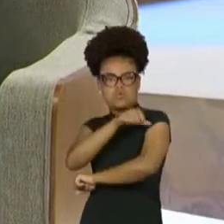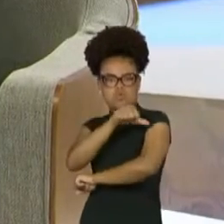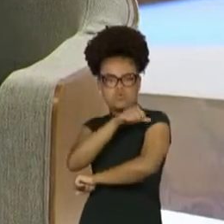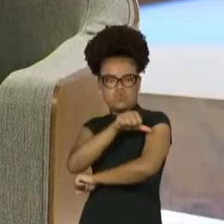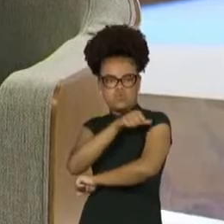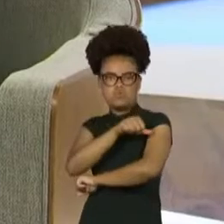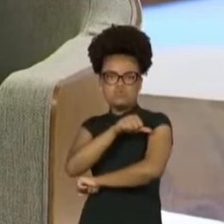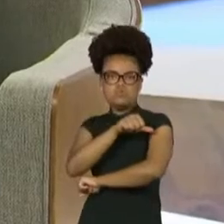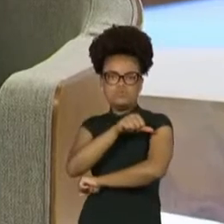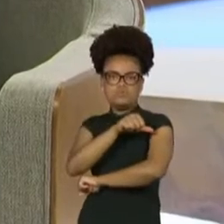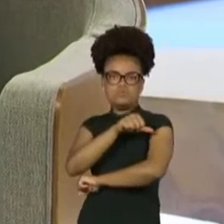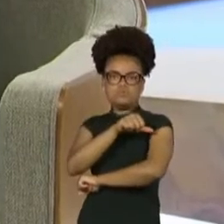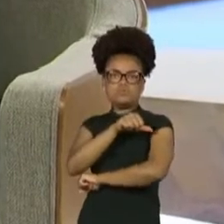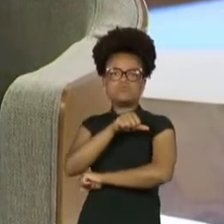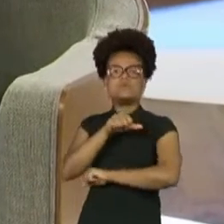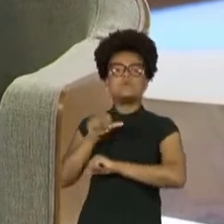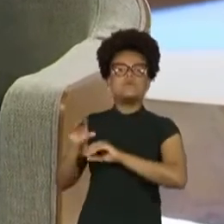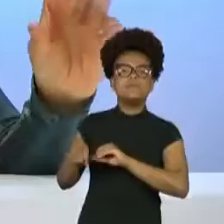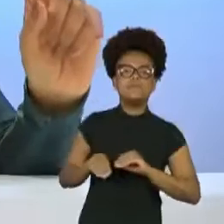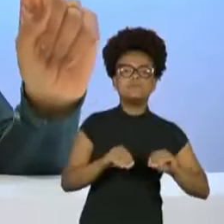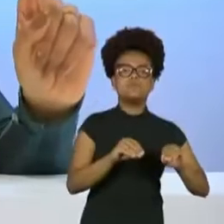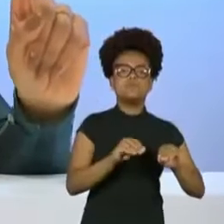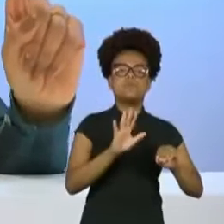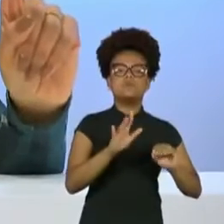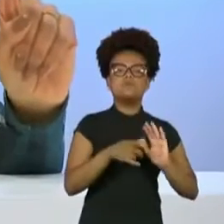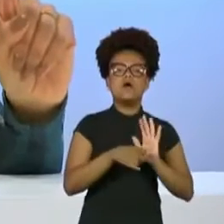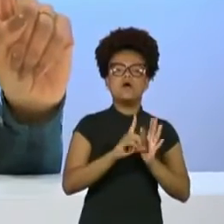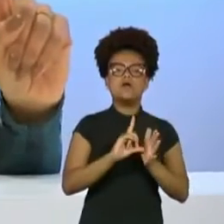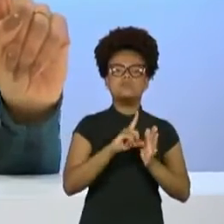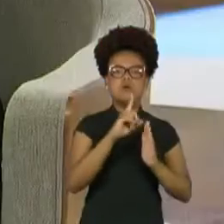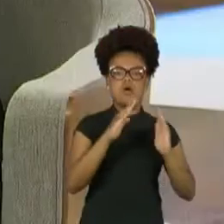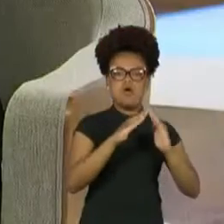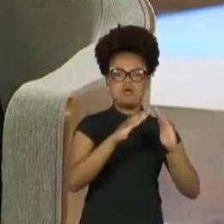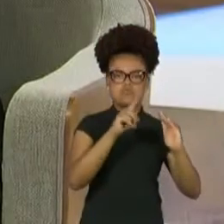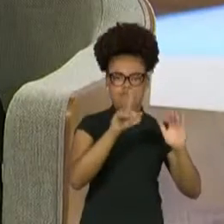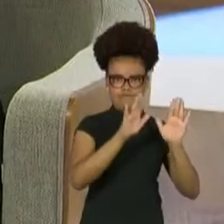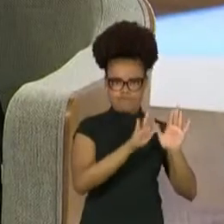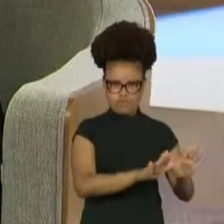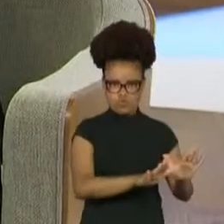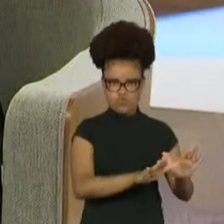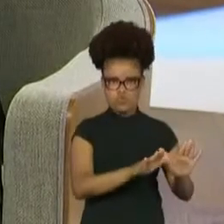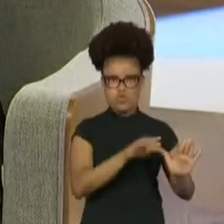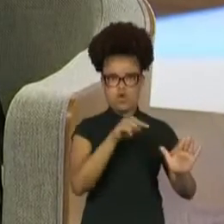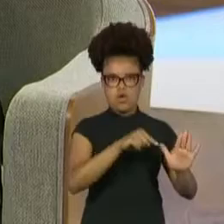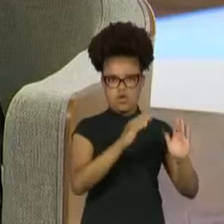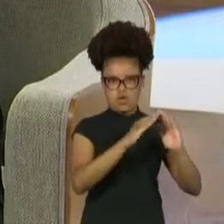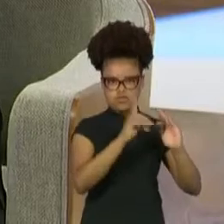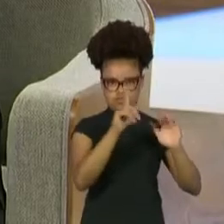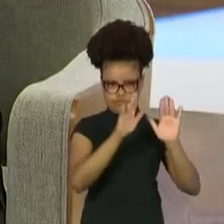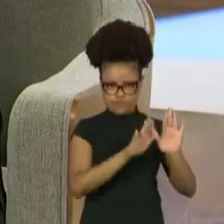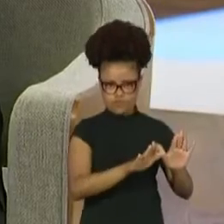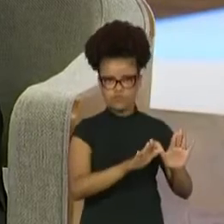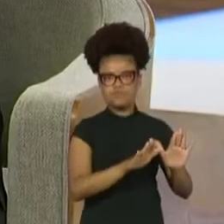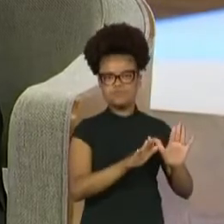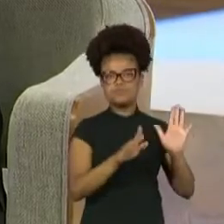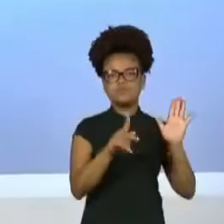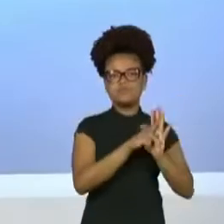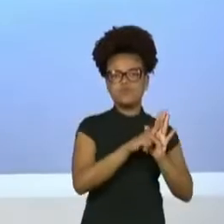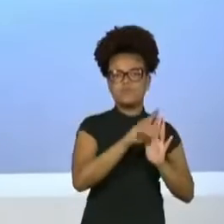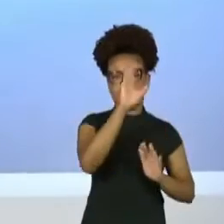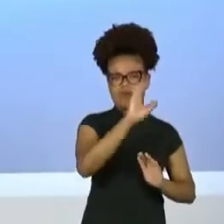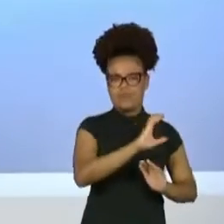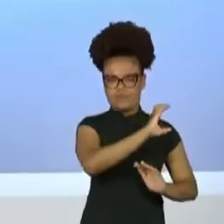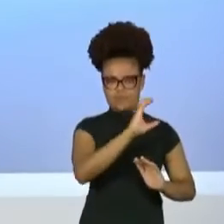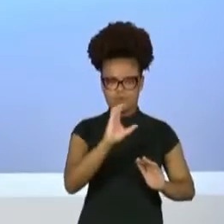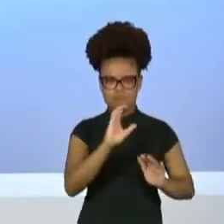do Cantagalo, eu fui pro Colégio Interno. Foi pro Colégio Interno, foi do 6... Asilo Espírita João Evangelista, dos 6 aos 12 anos. aos 12. É. Aí